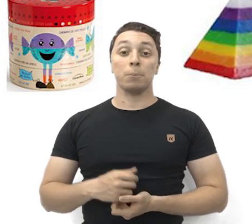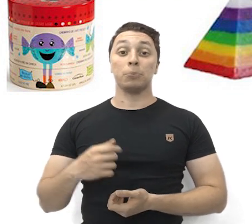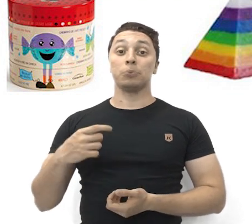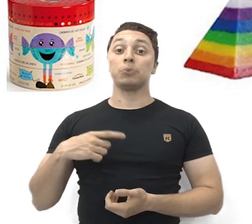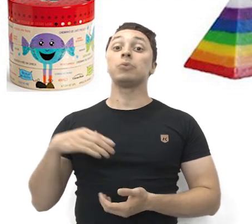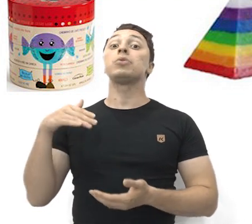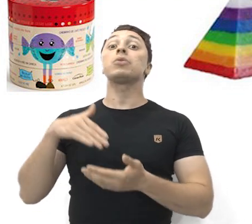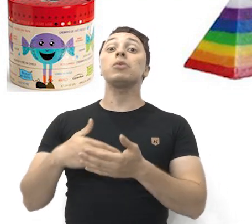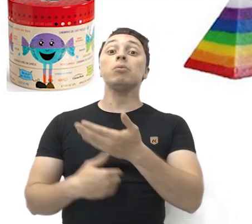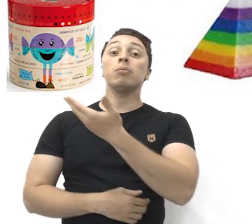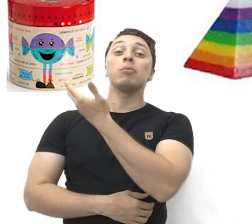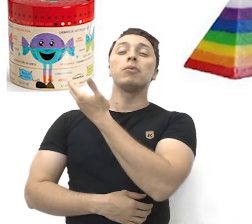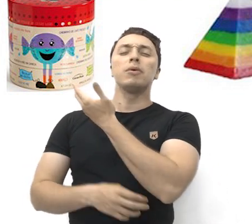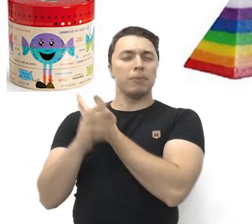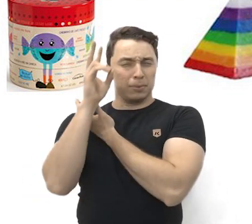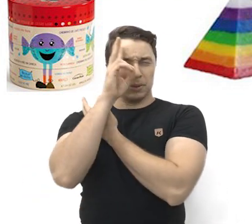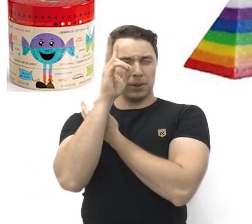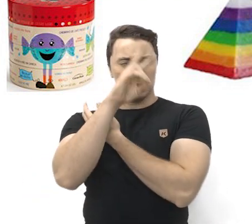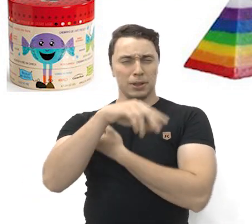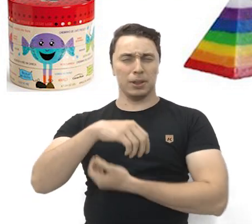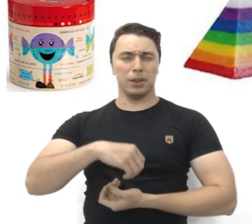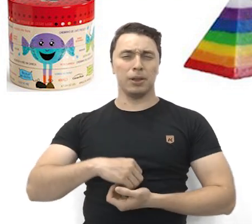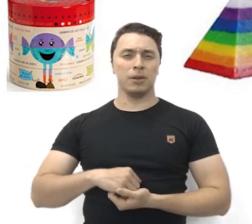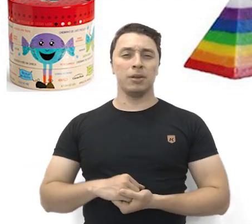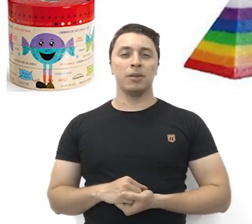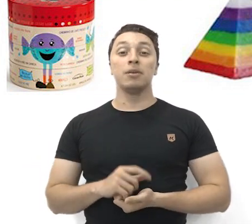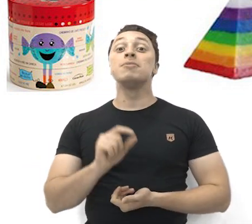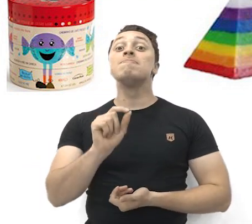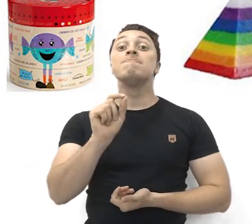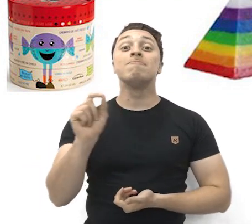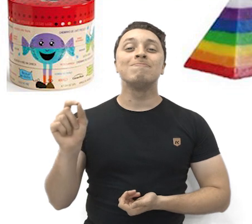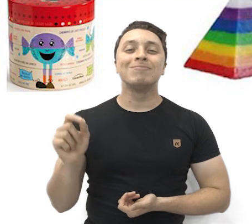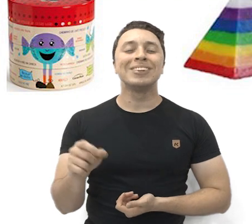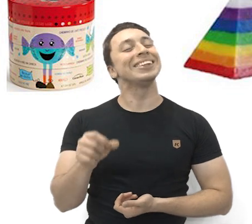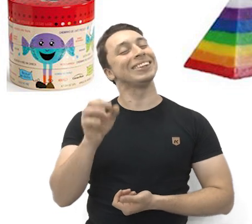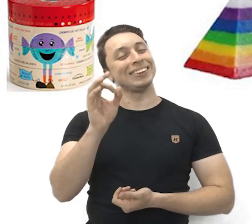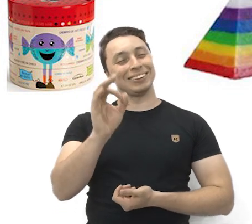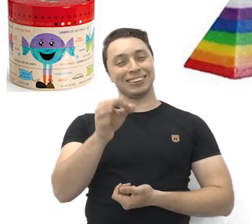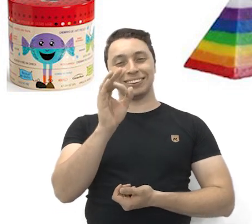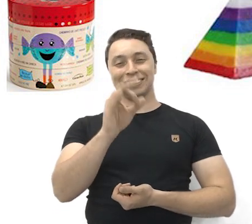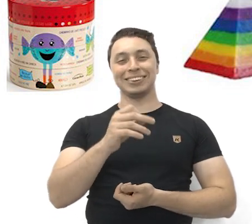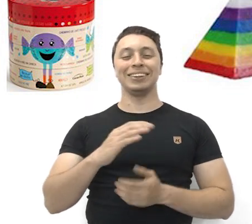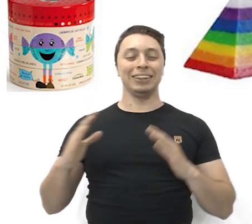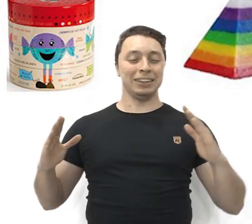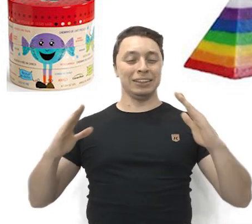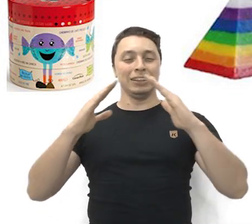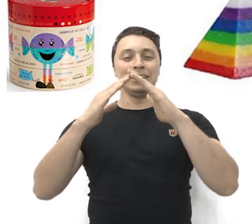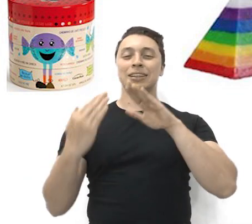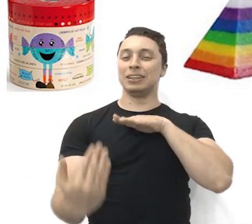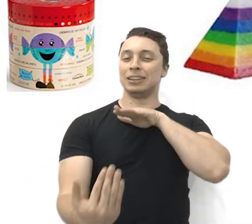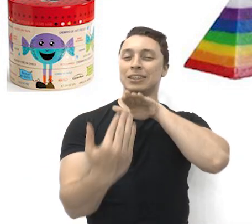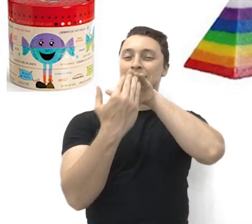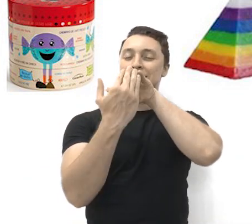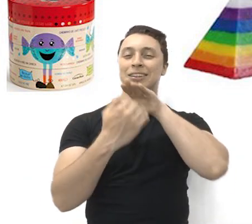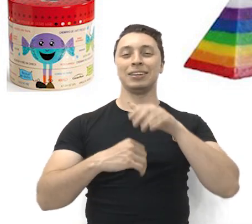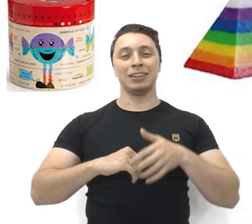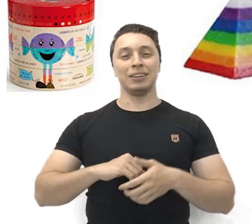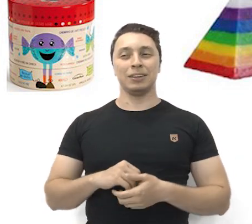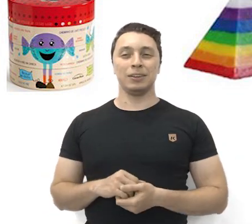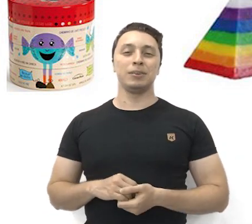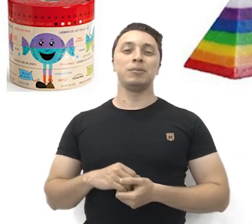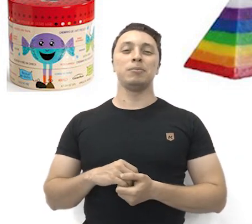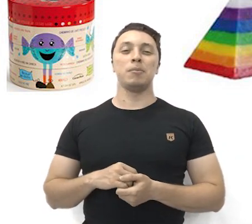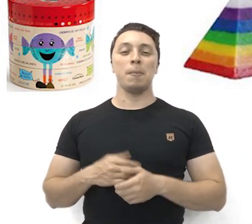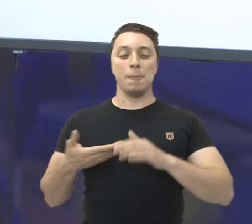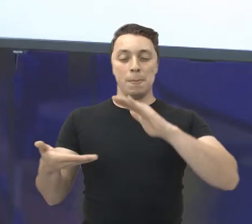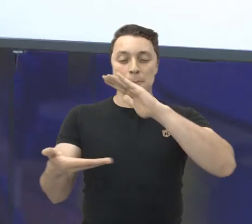última. Quem lembra dela? Quem? Isso! A pirâmide. E essa é uma pirâmide de base